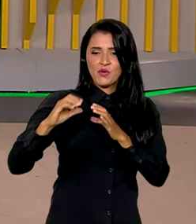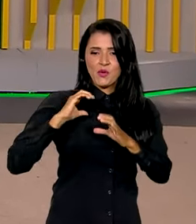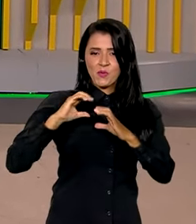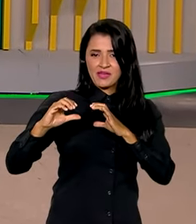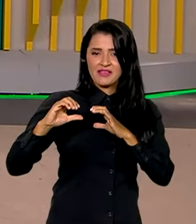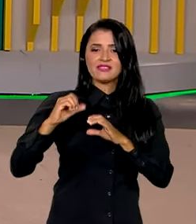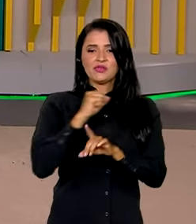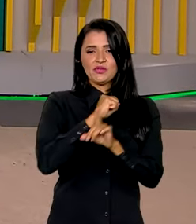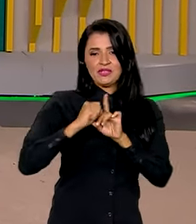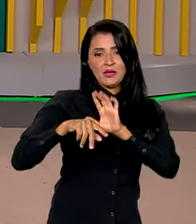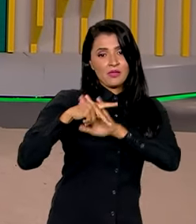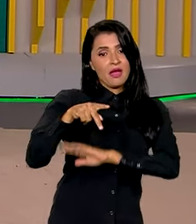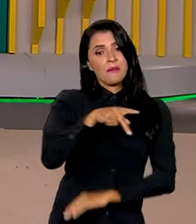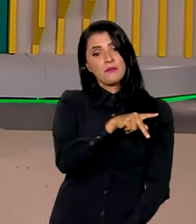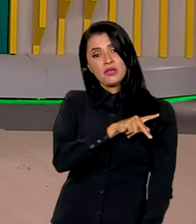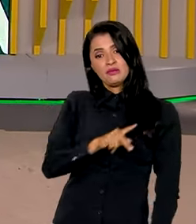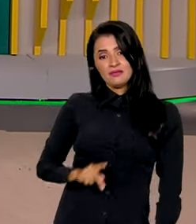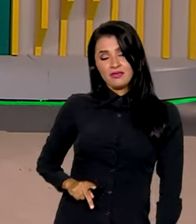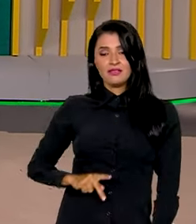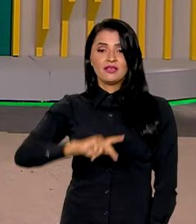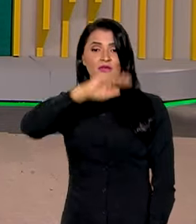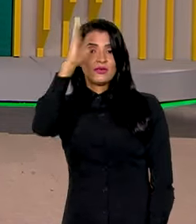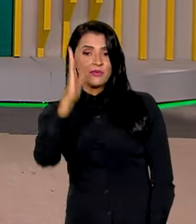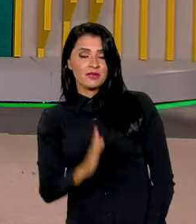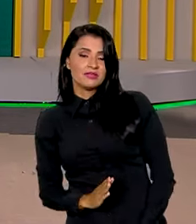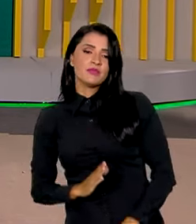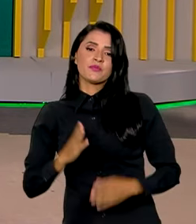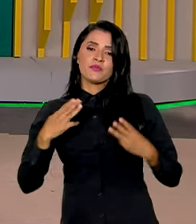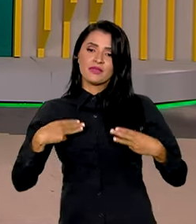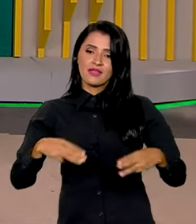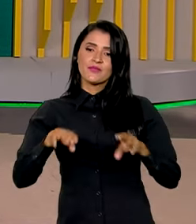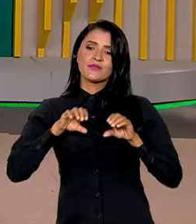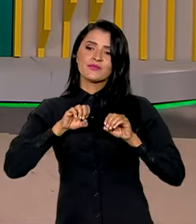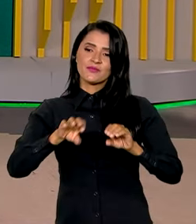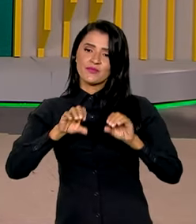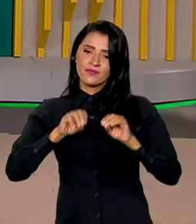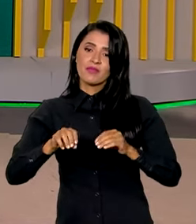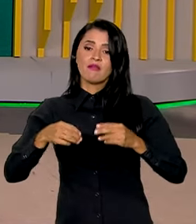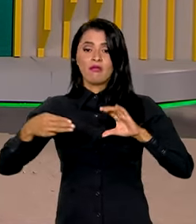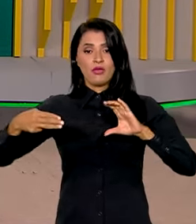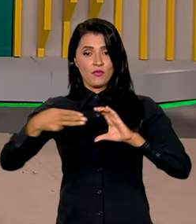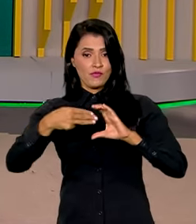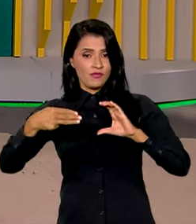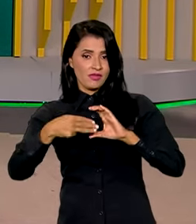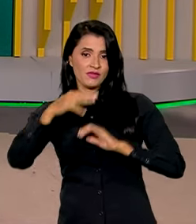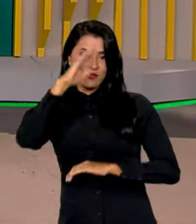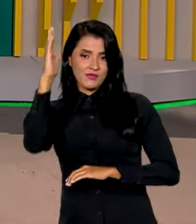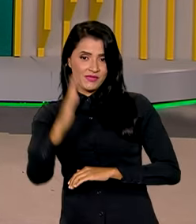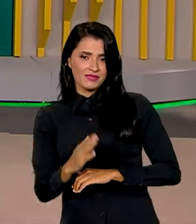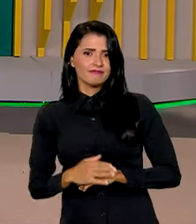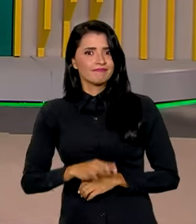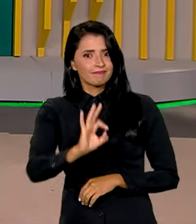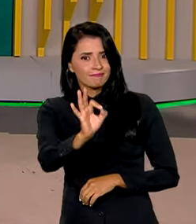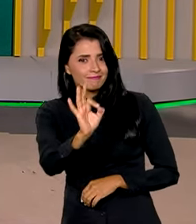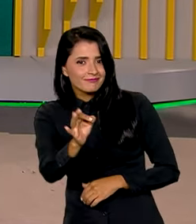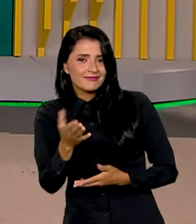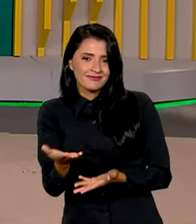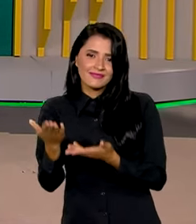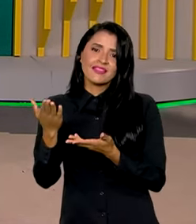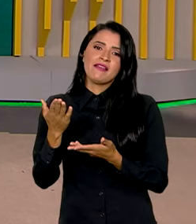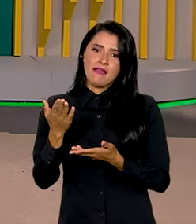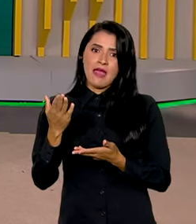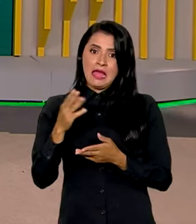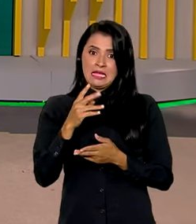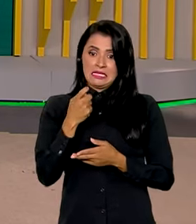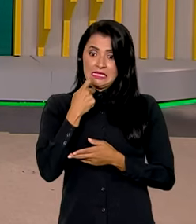Social da Presidência da República, o Ministério da Educação e a Unesco Brasil. É isso mesmo, Roberto. Até a